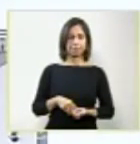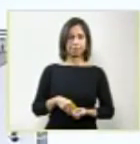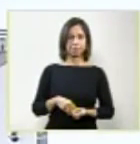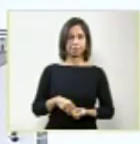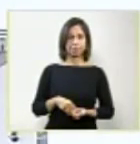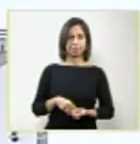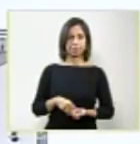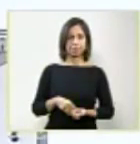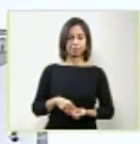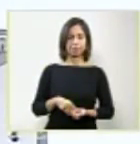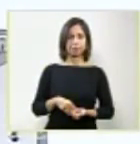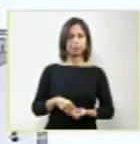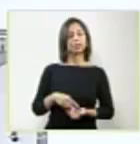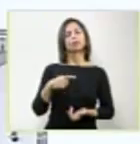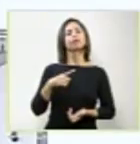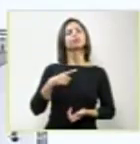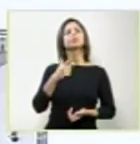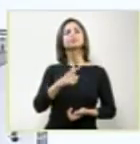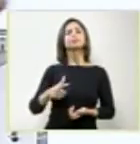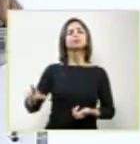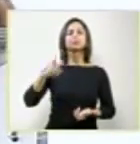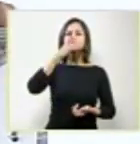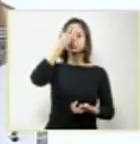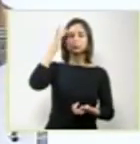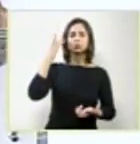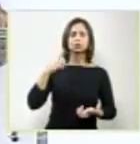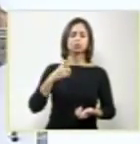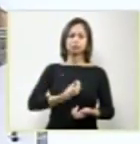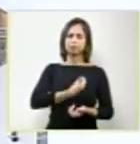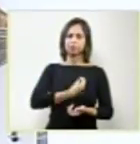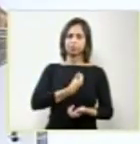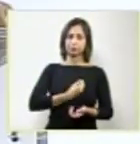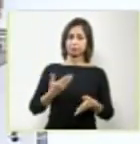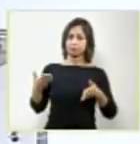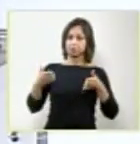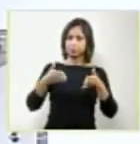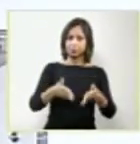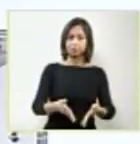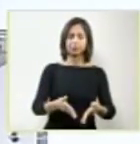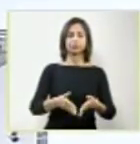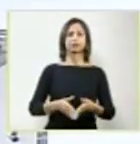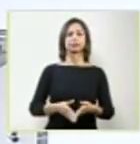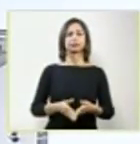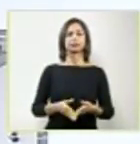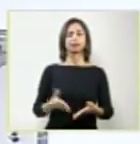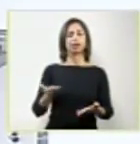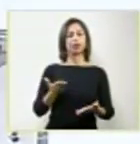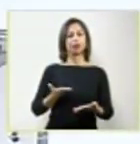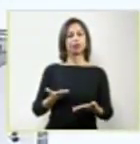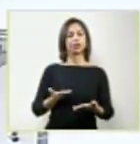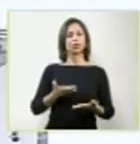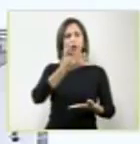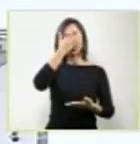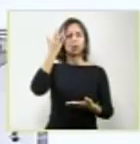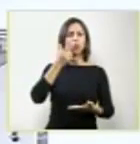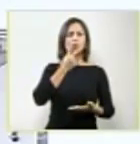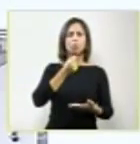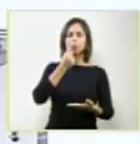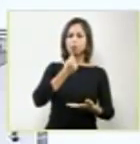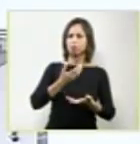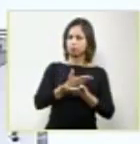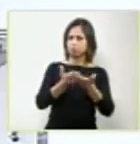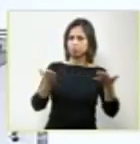demais autoridades presentes, senhoras e senhores. Quero inicialmente parabenizar